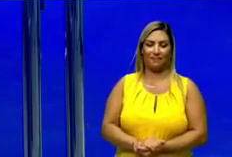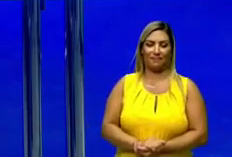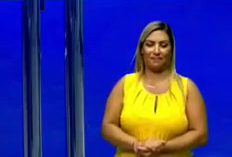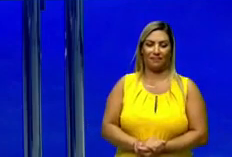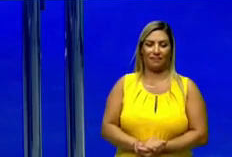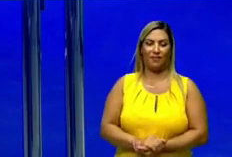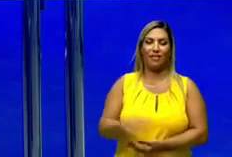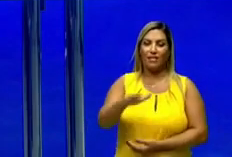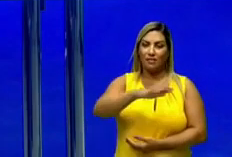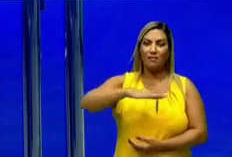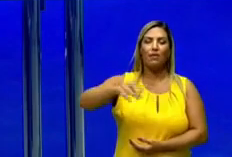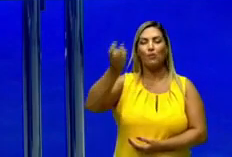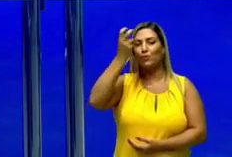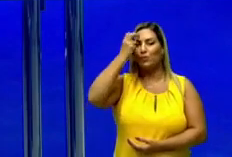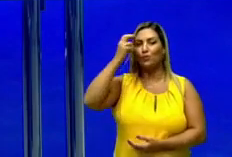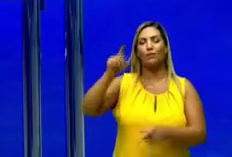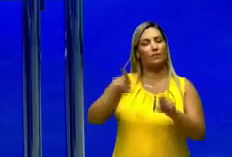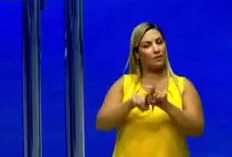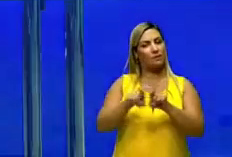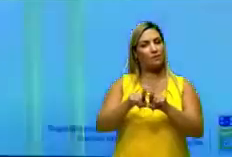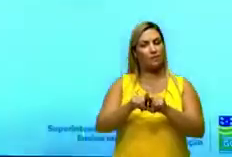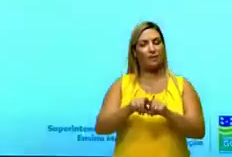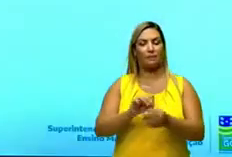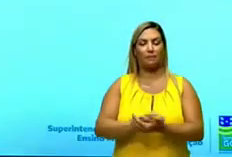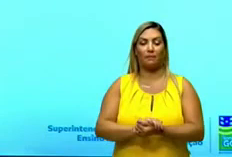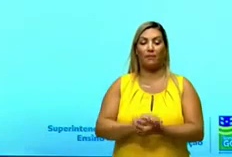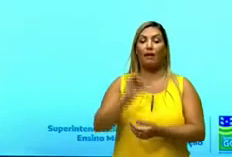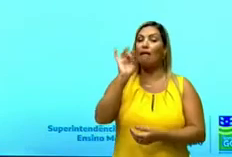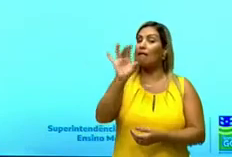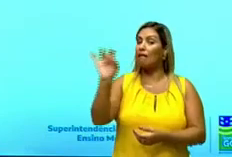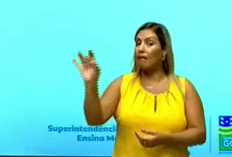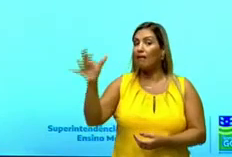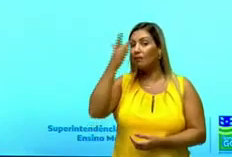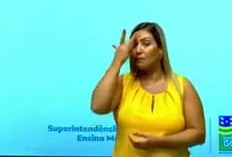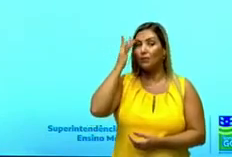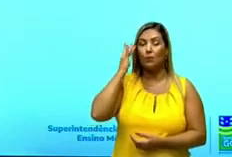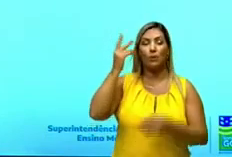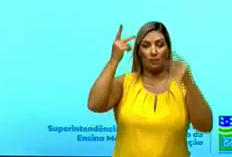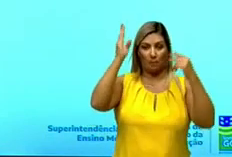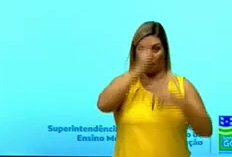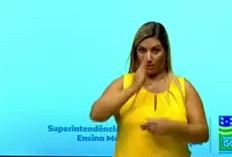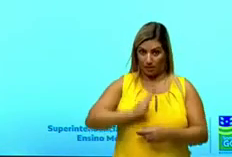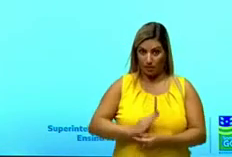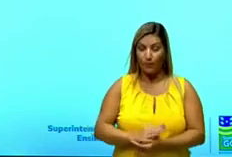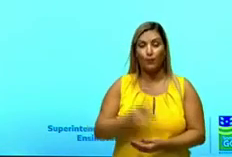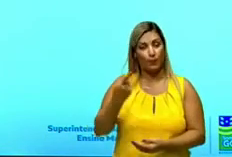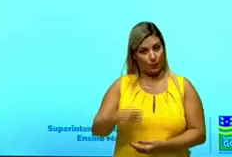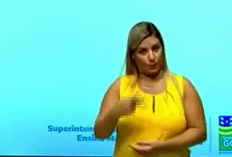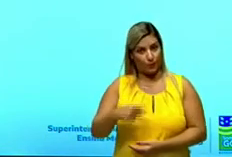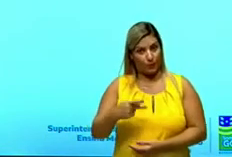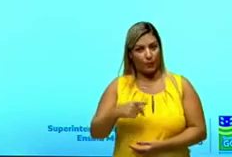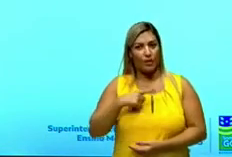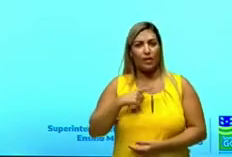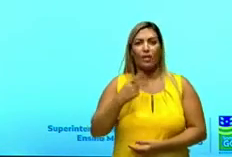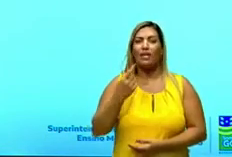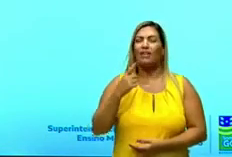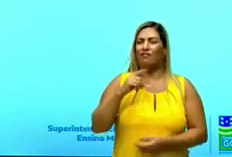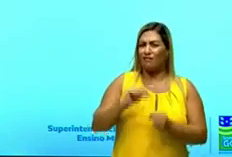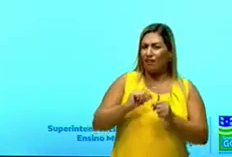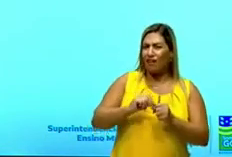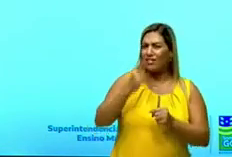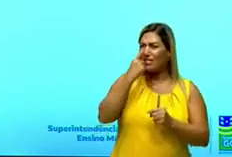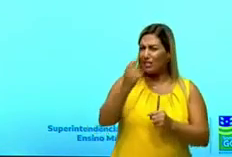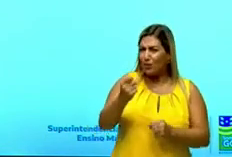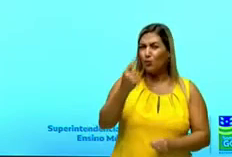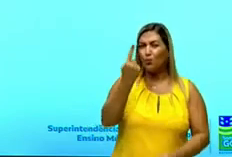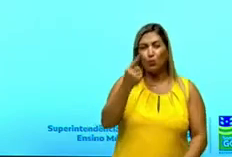de espaços culturais. Cada brasileiro, só para a gente ter uma noção, cada brasileiro ele produz 1,1 quilo de